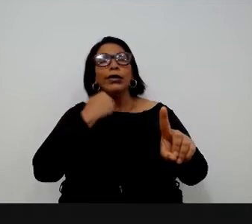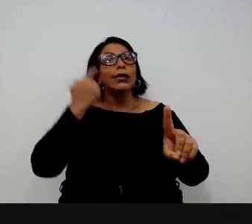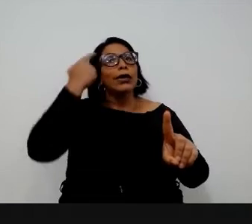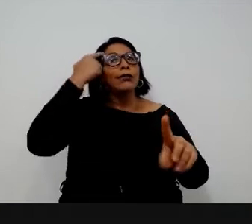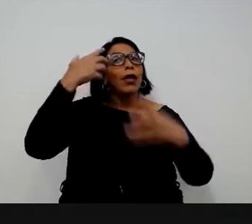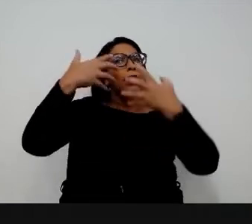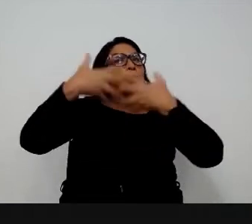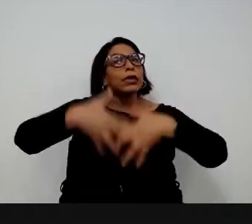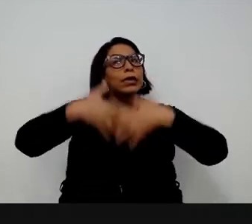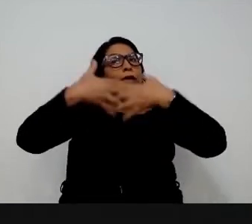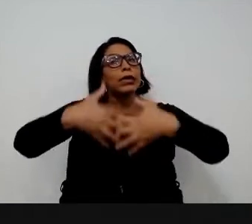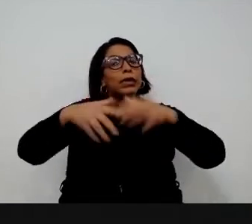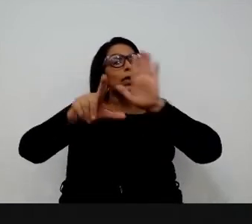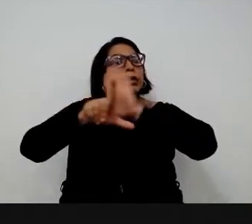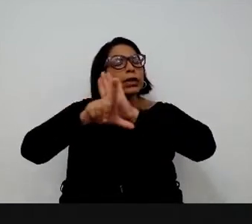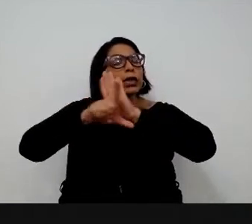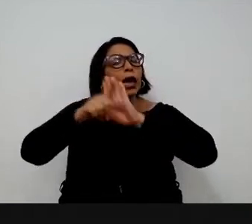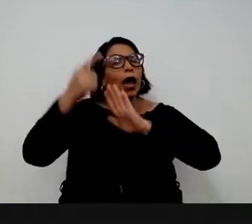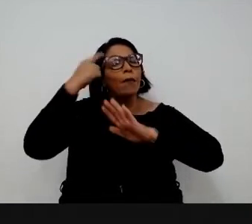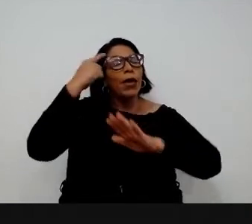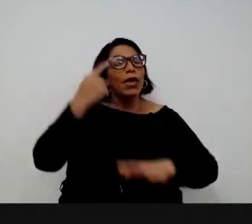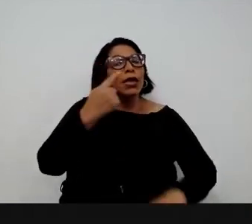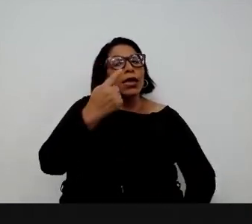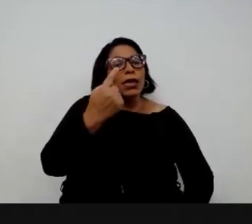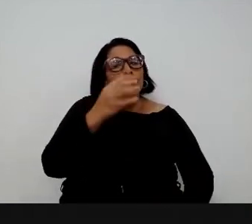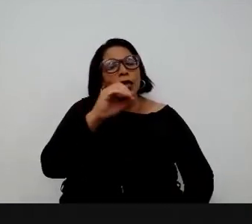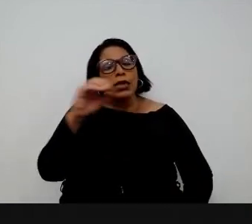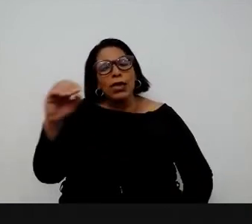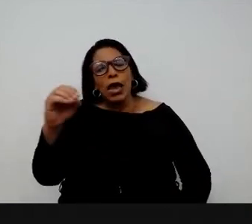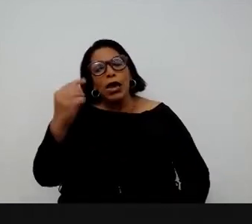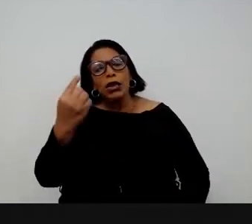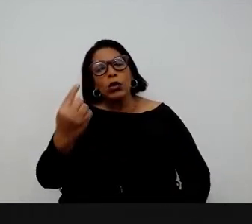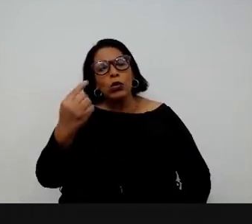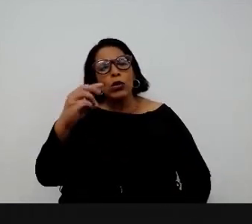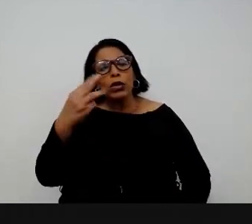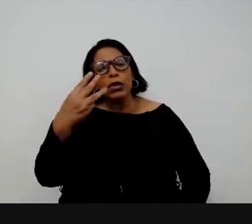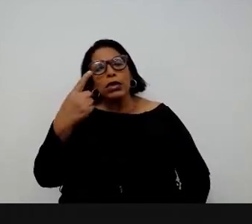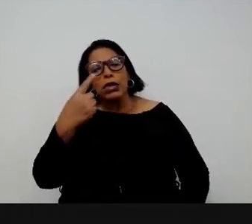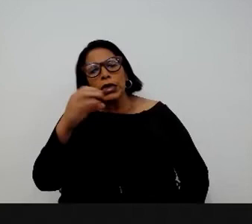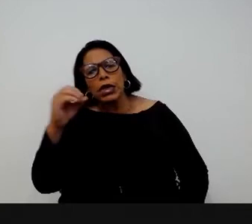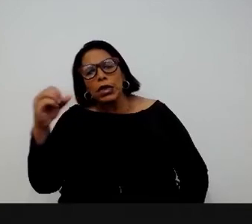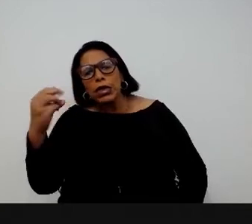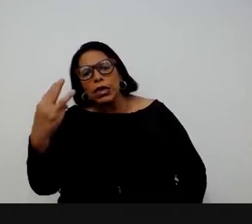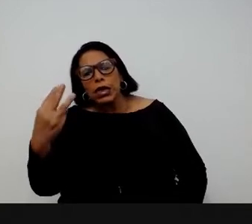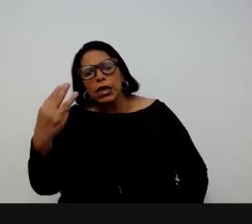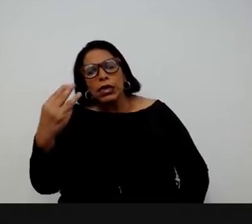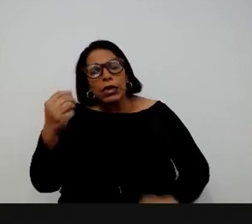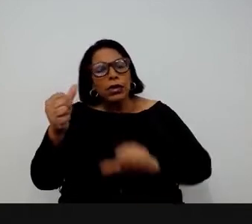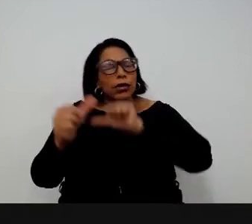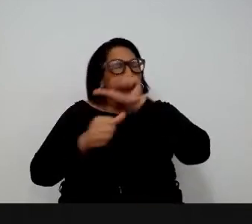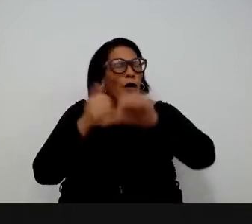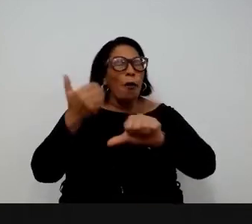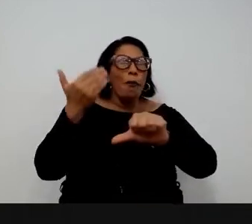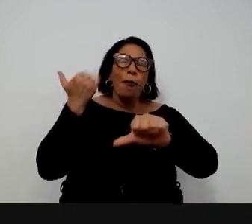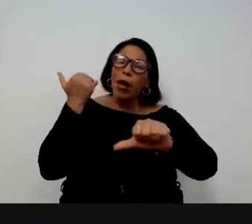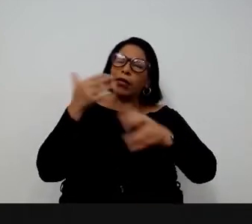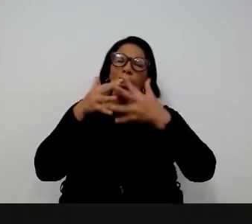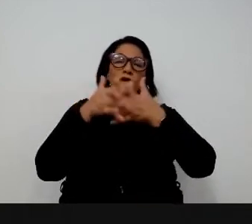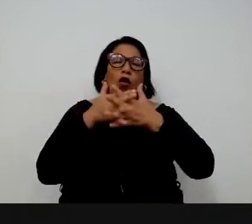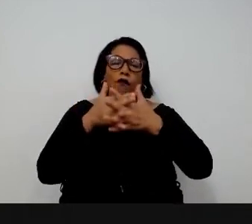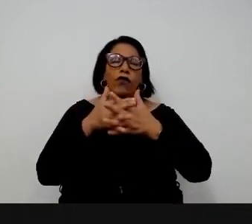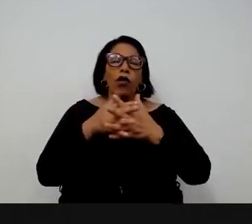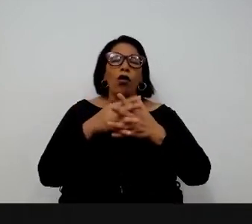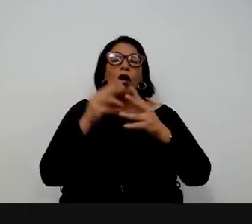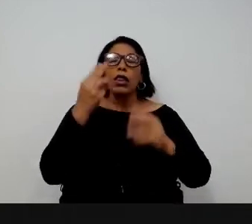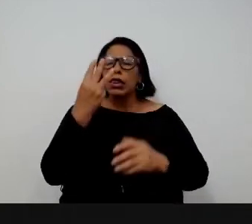redesenhar a lei, trazer o ponto, aquilo que era cento não é mais cento, vai ficar só um número aqui, um número ali, o que gera uma pequena confusão, porque antes, como você via